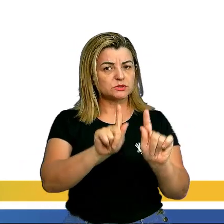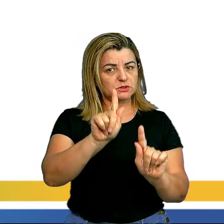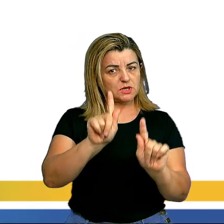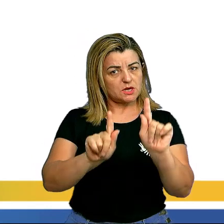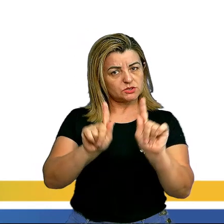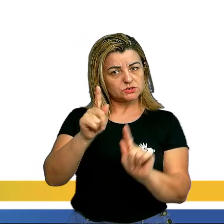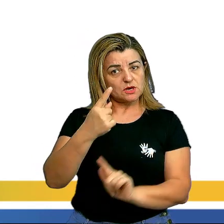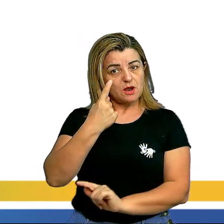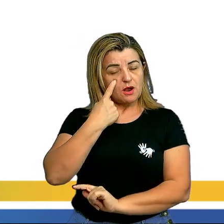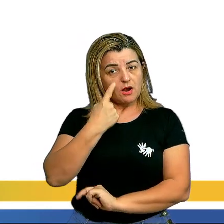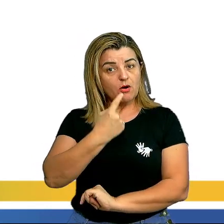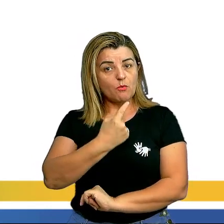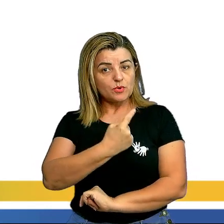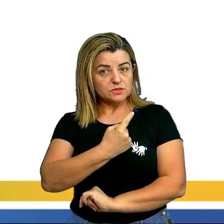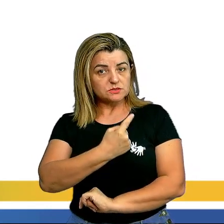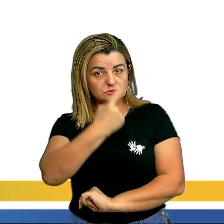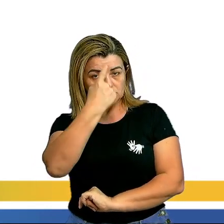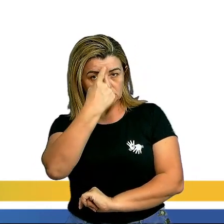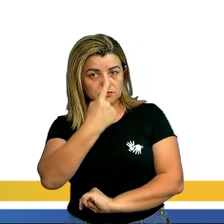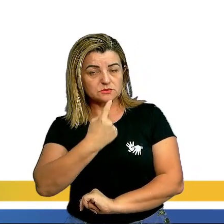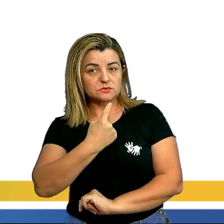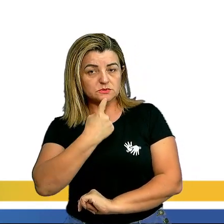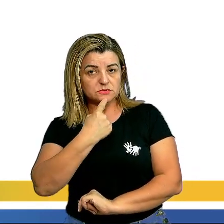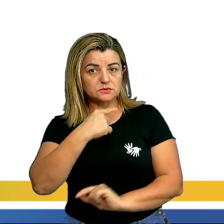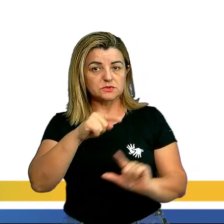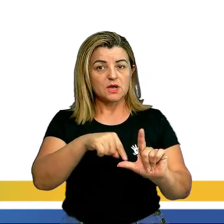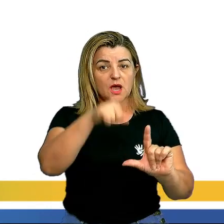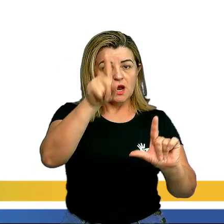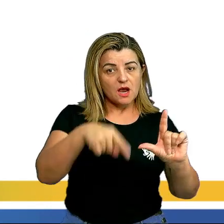observar, tá? Nesses gráficos aí.